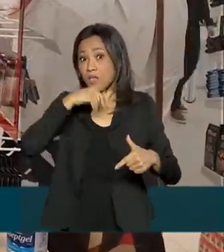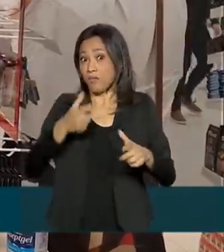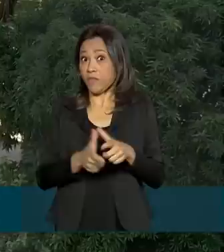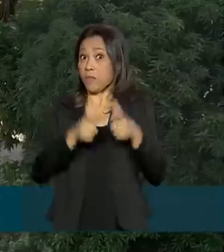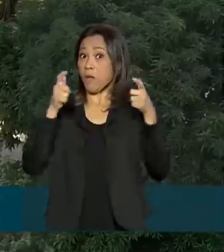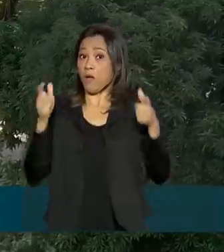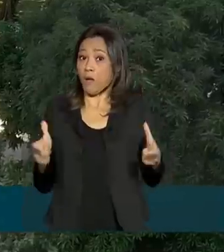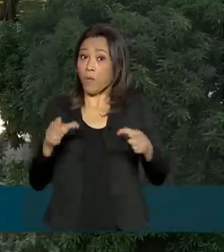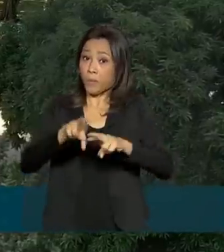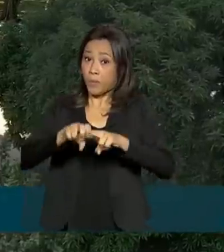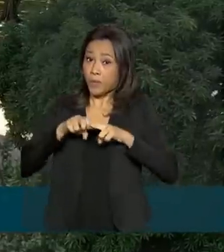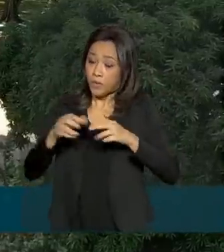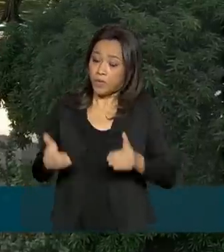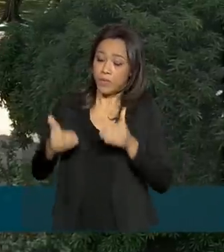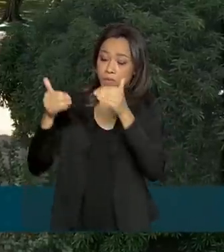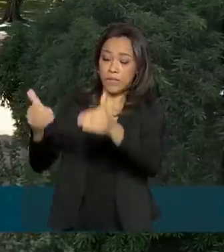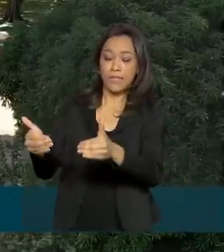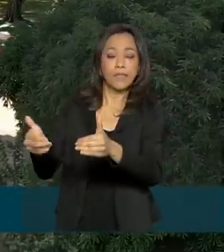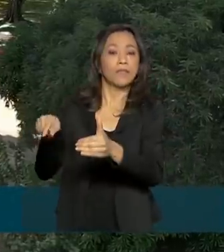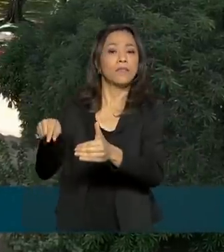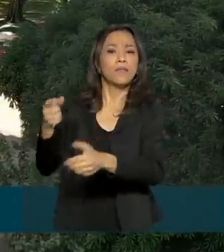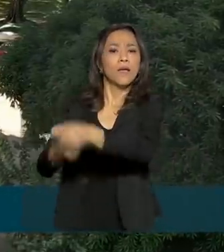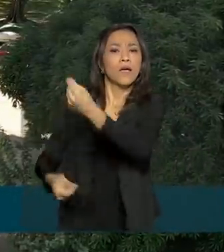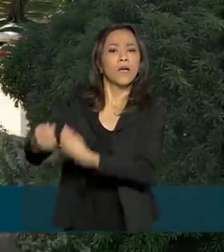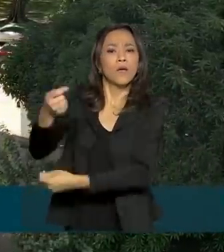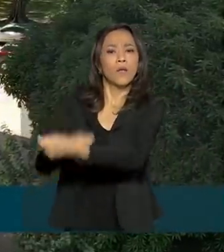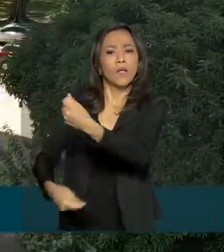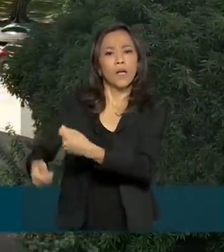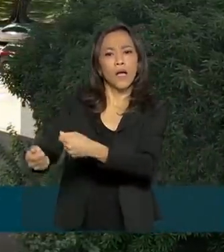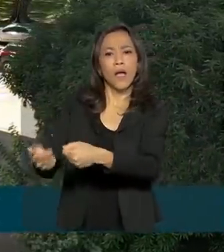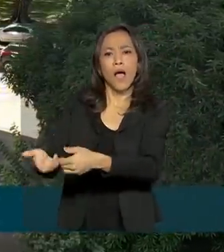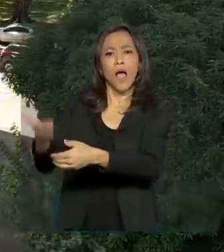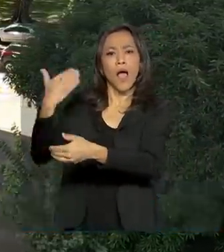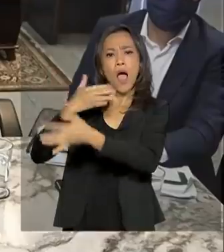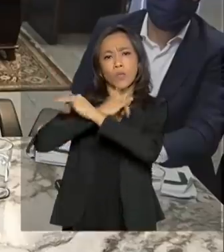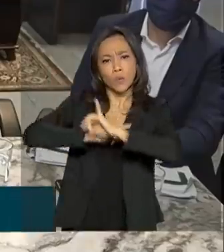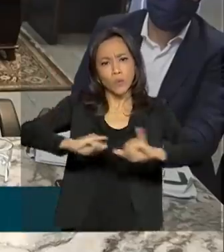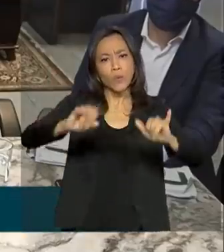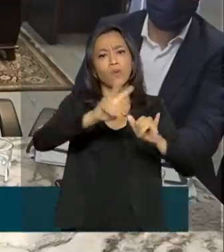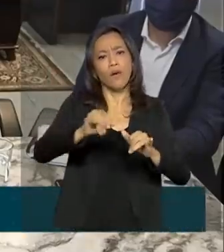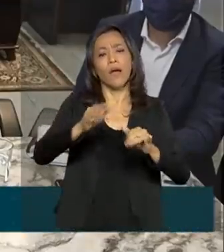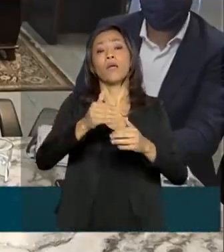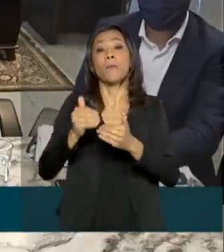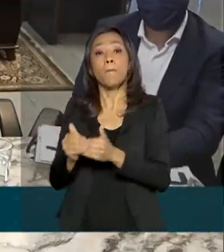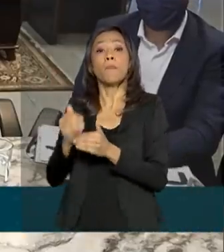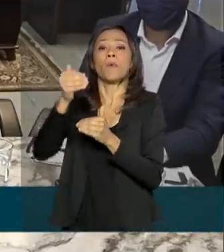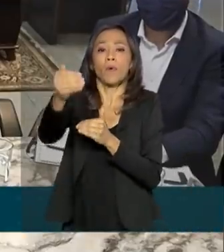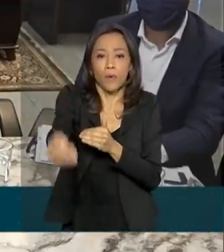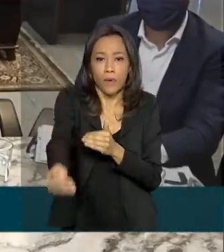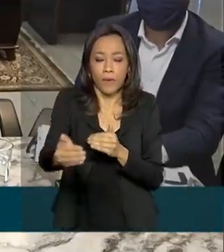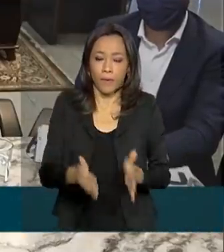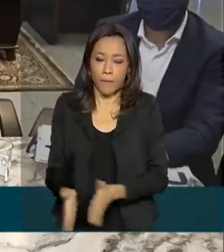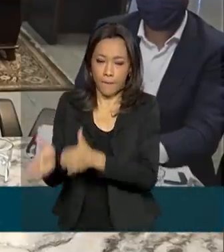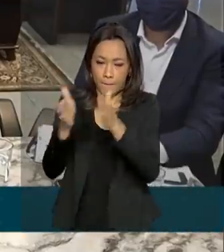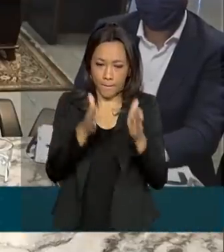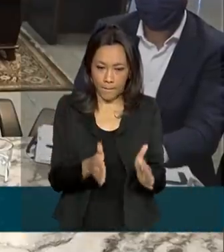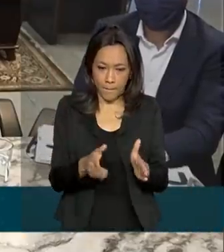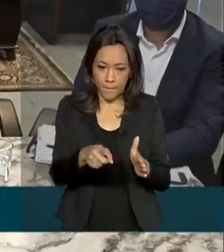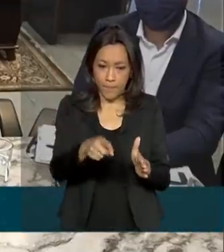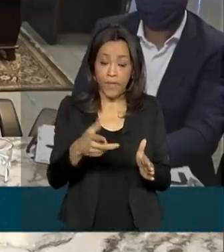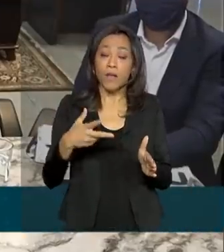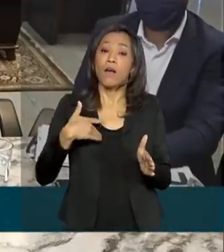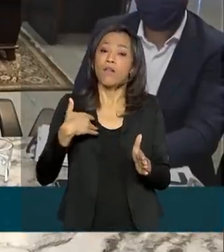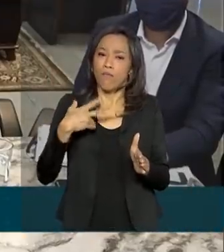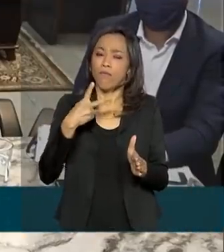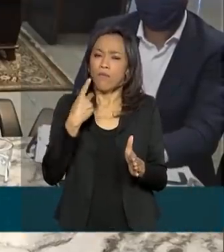por isso, o Ministério da Economia anunciou que deve ser prorrogado. Tudo indica que faremos a prorrogação por mais dois